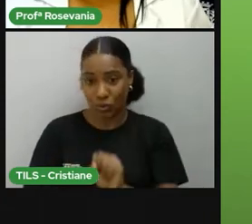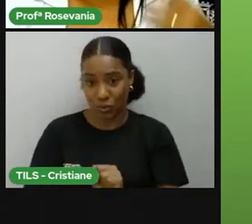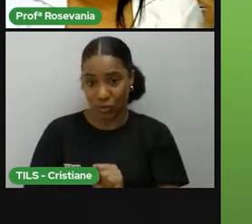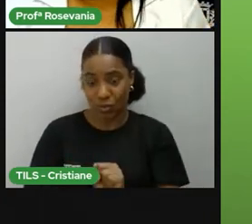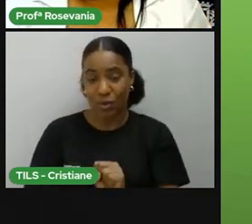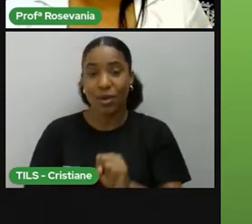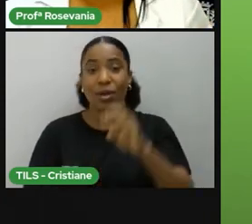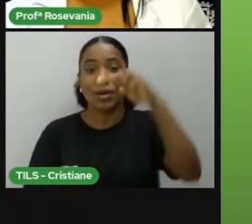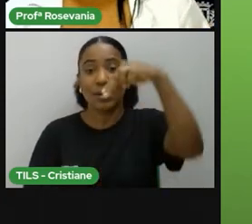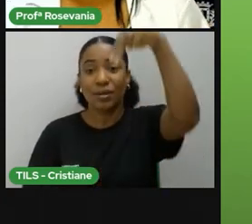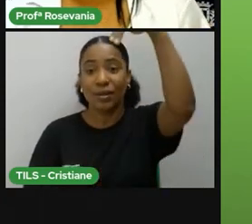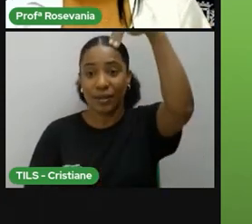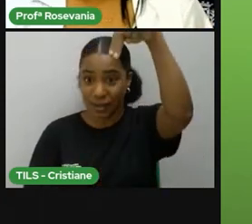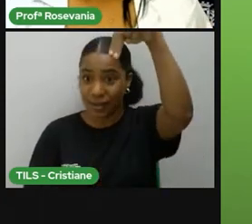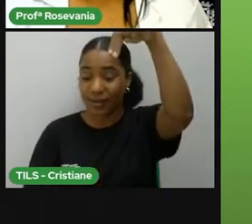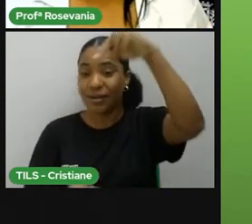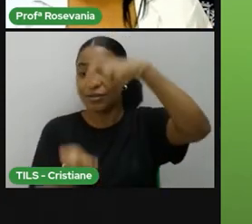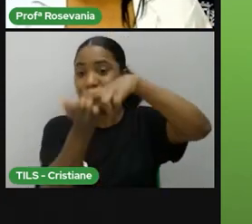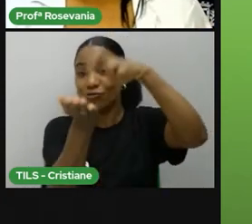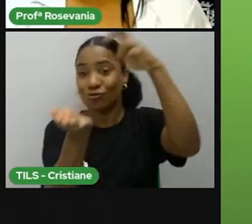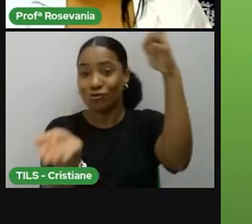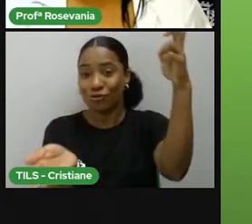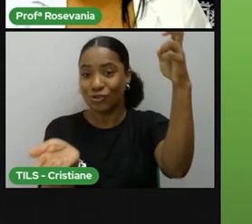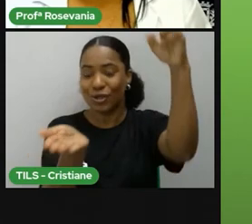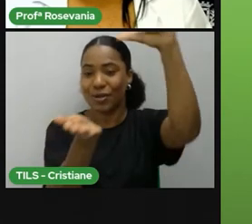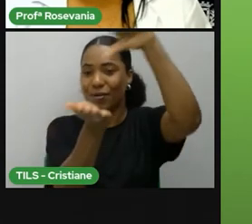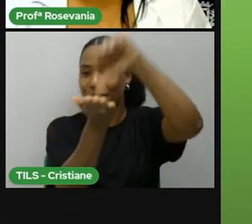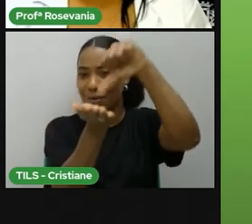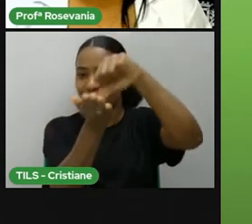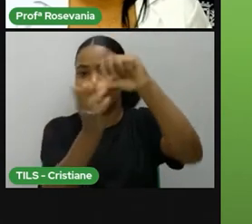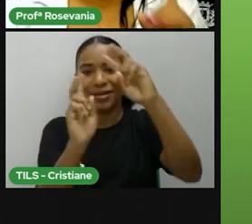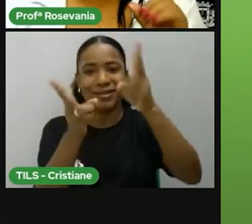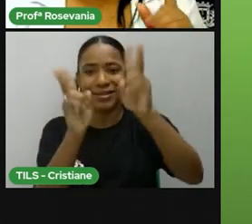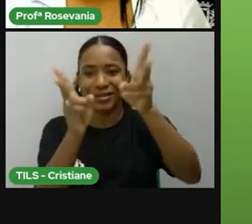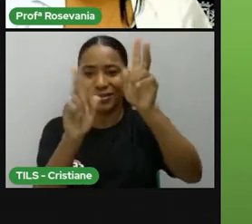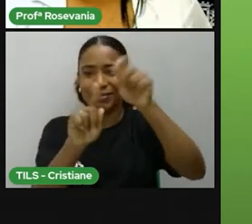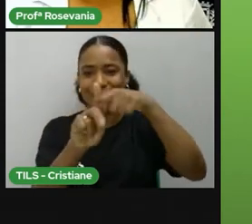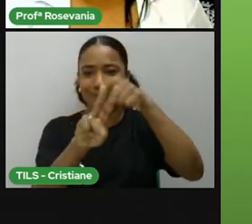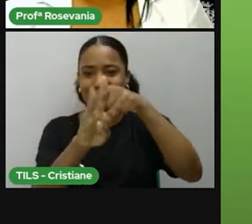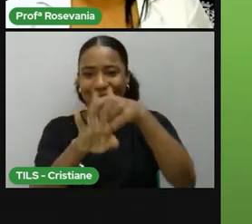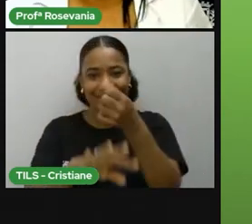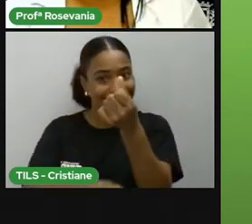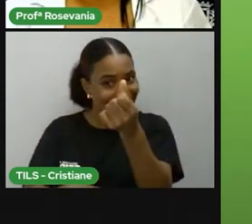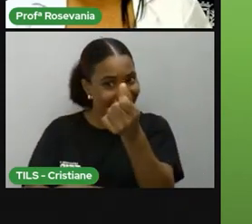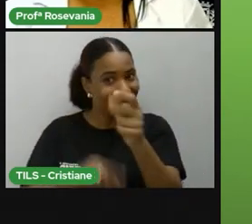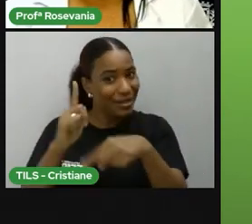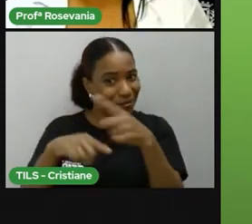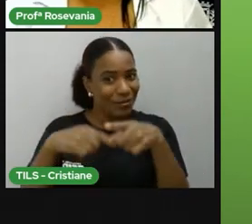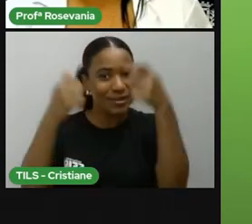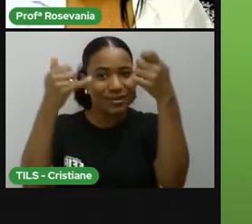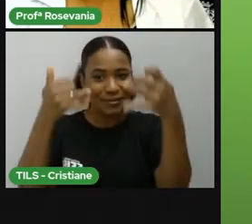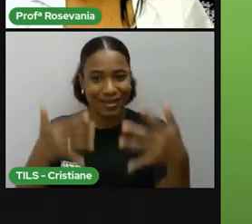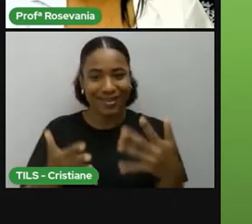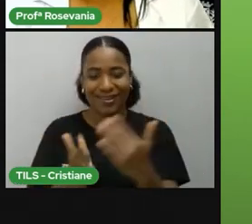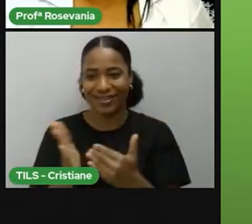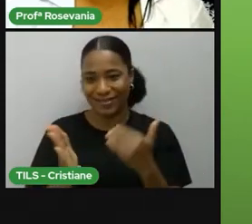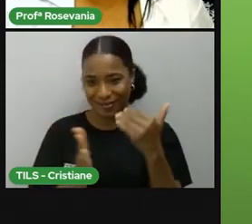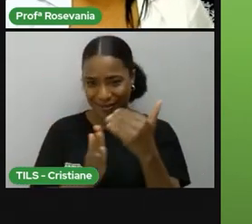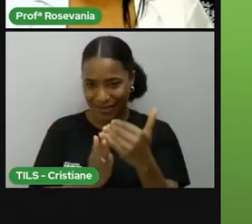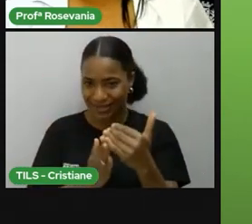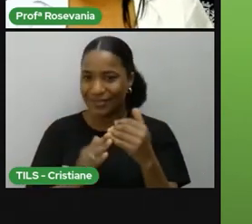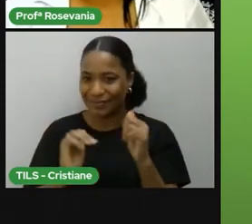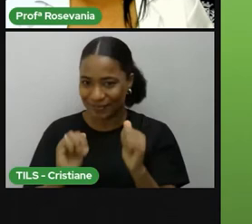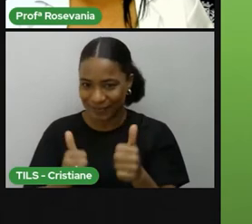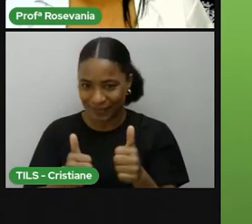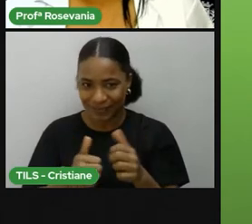definidas, mas a gente vai aprofundar isso mais adiante. Só chamei atenção para vocês já ficando ligados nesse aspecto aí. Então, quais são